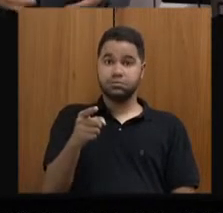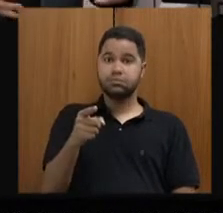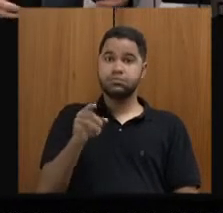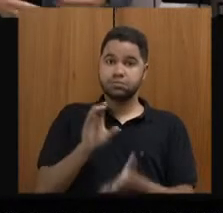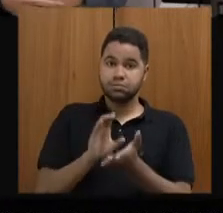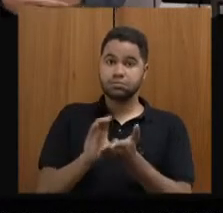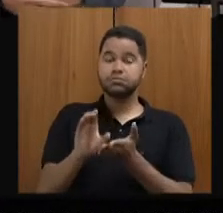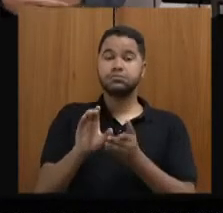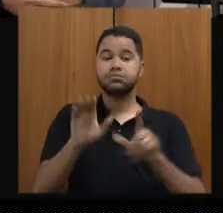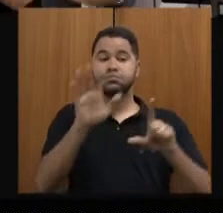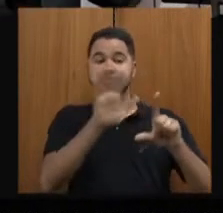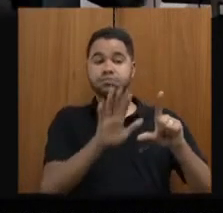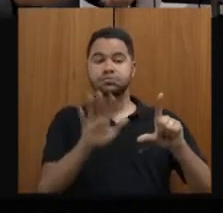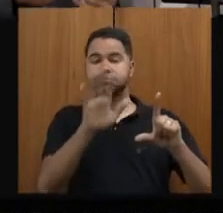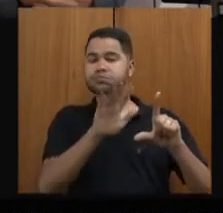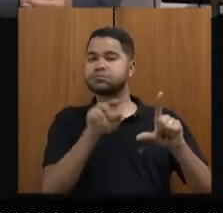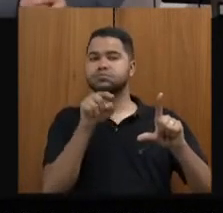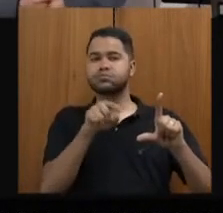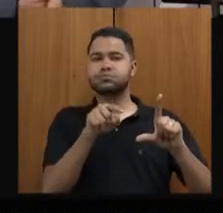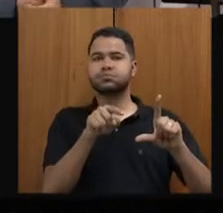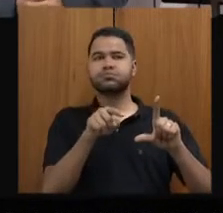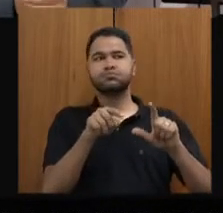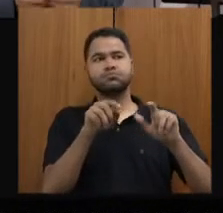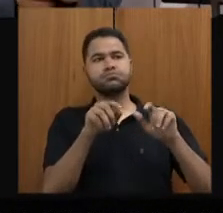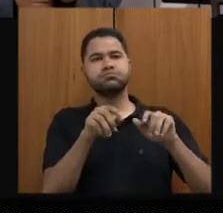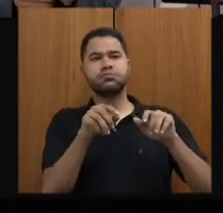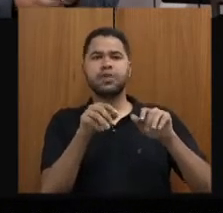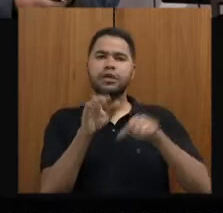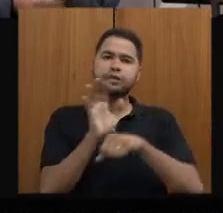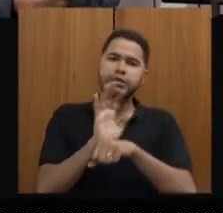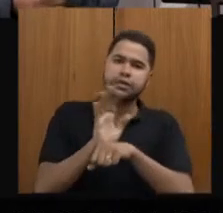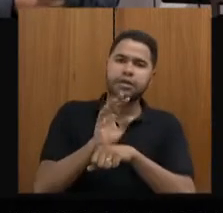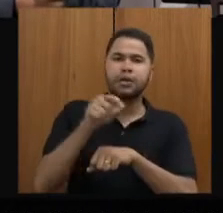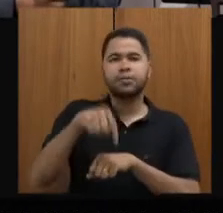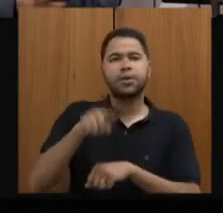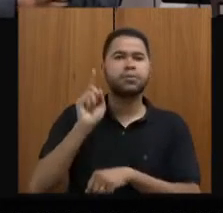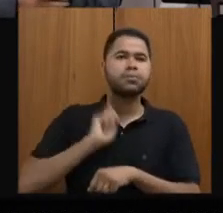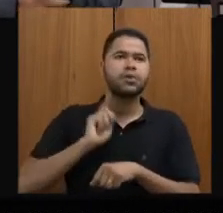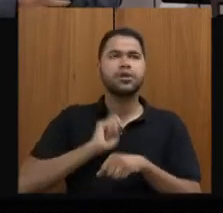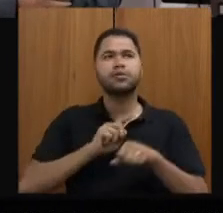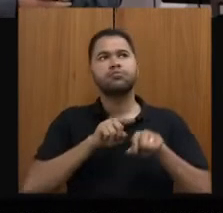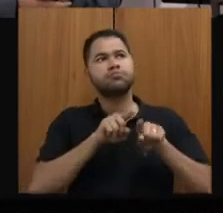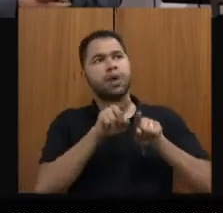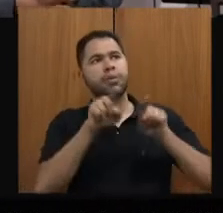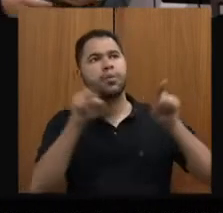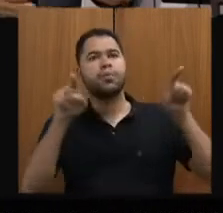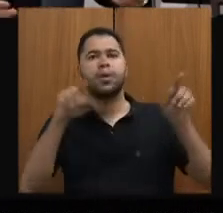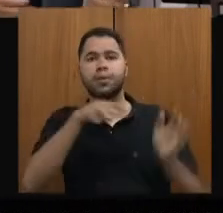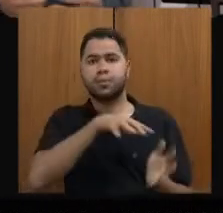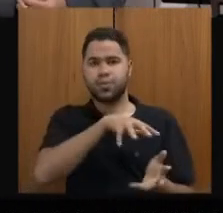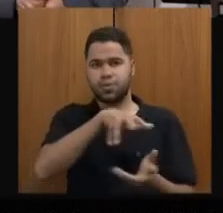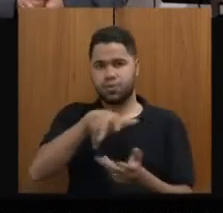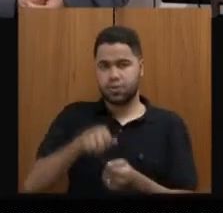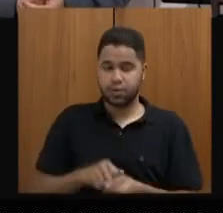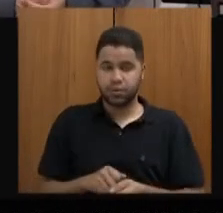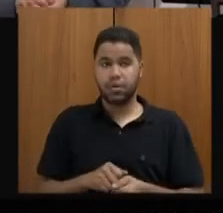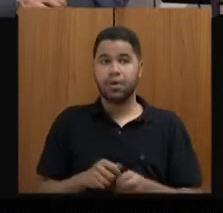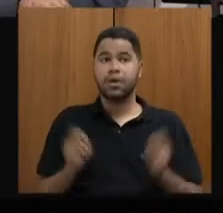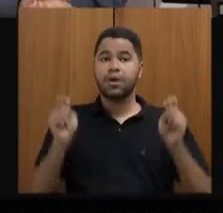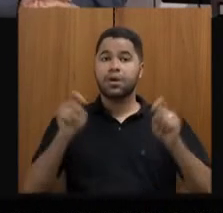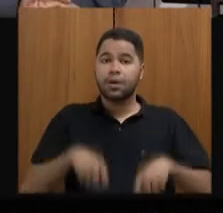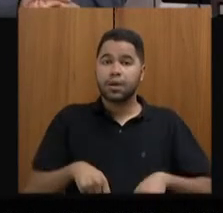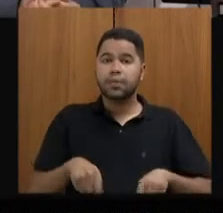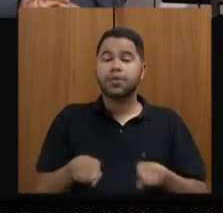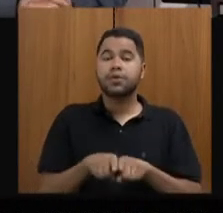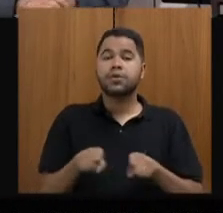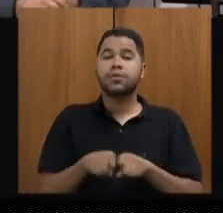possibilitará levar o audiovisual, o cinema em Minas Gerais para o mundo, uma vez que ela é digital, capacitação do